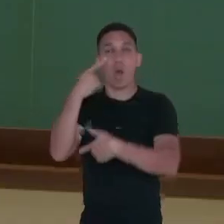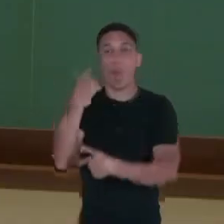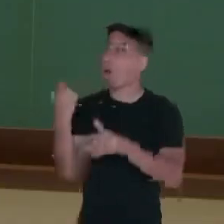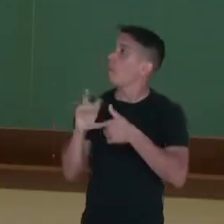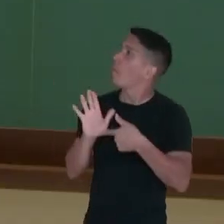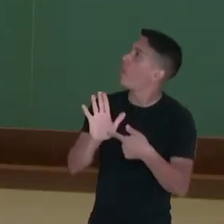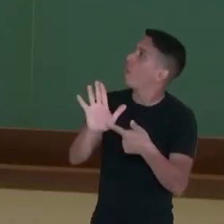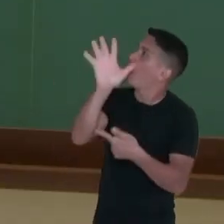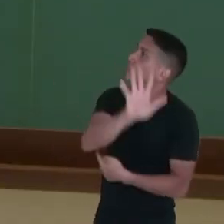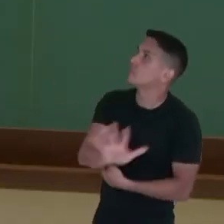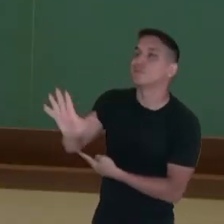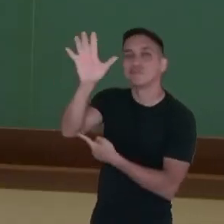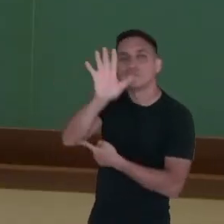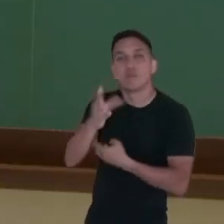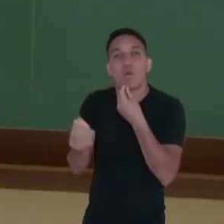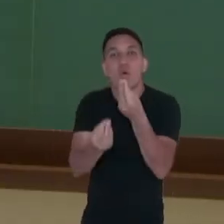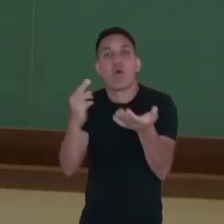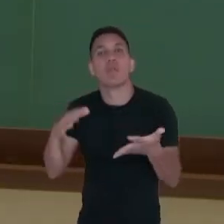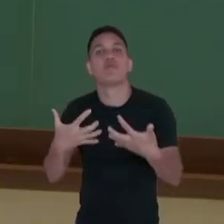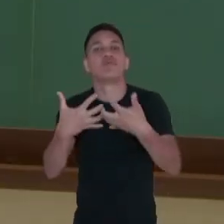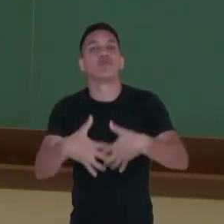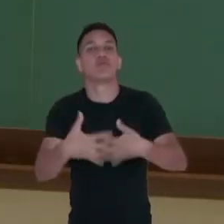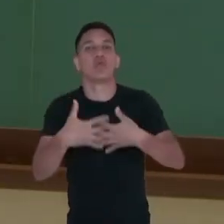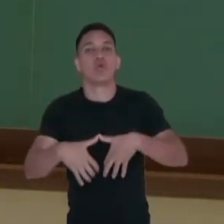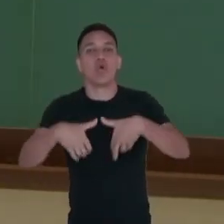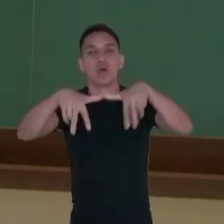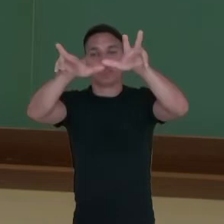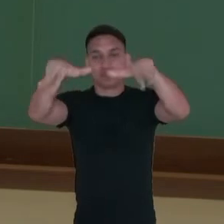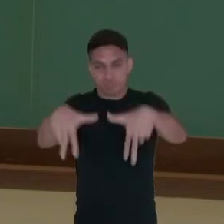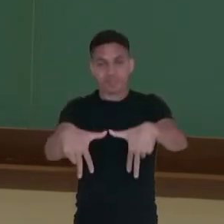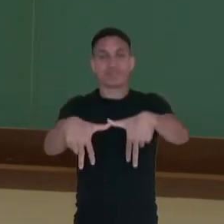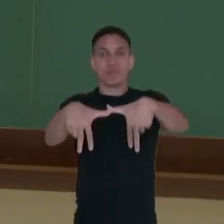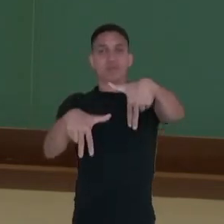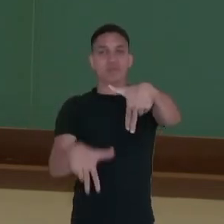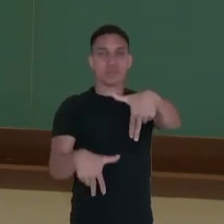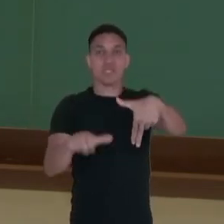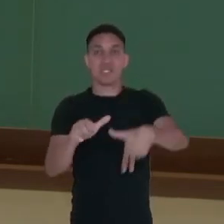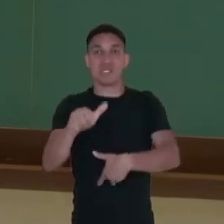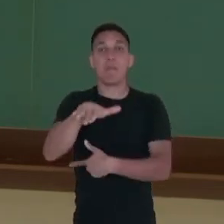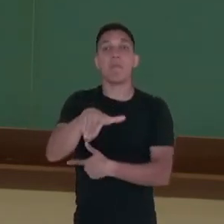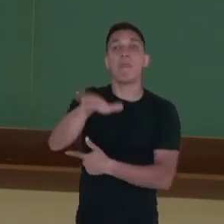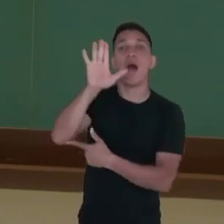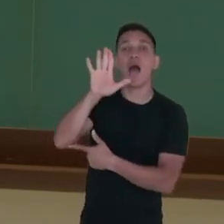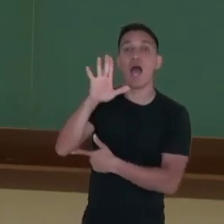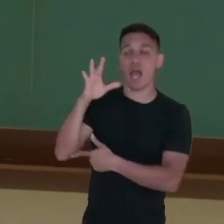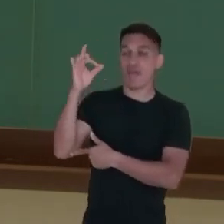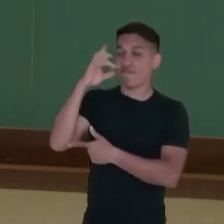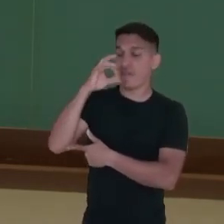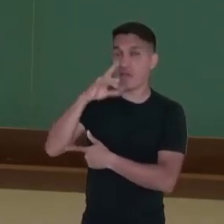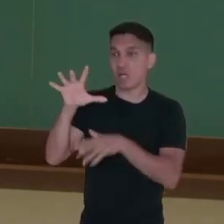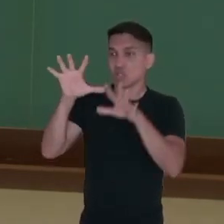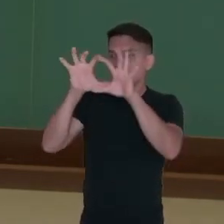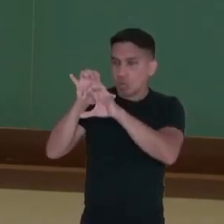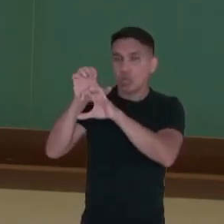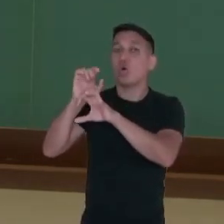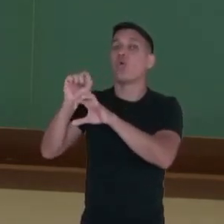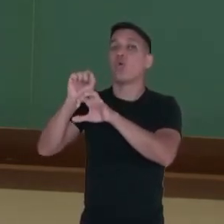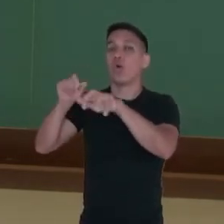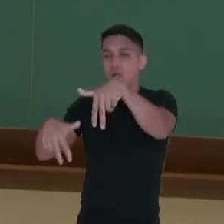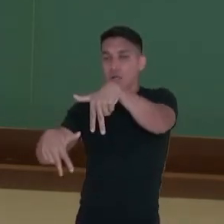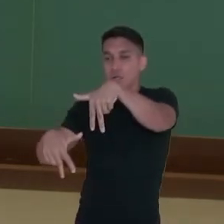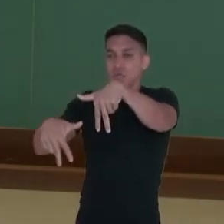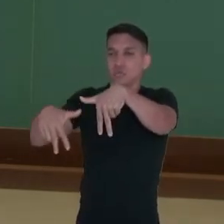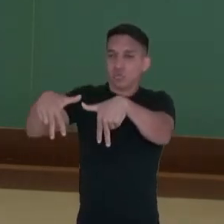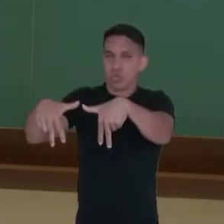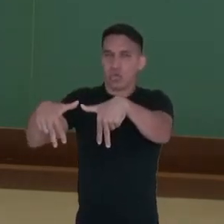a questão da desigualdade de gênero. Quanto mais verde escuro, menor a desigualdade entre